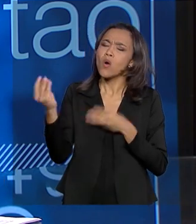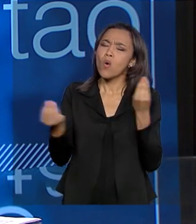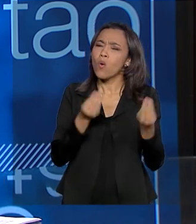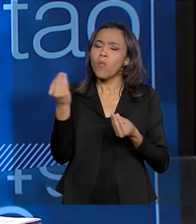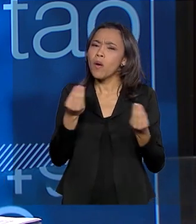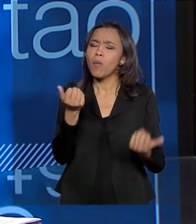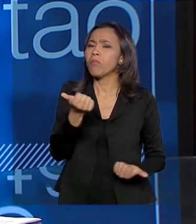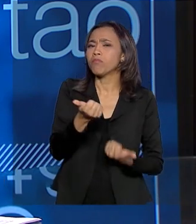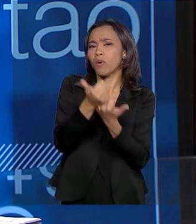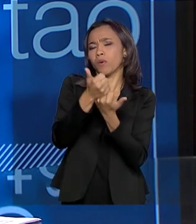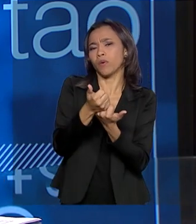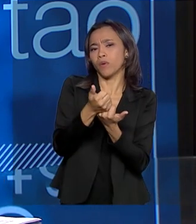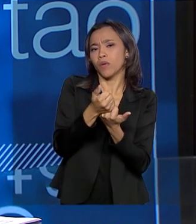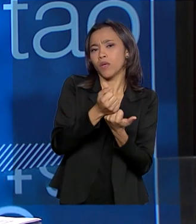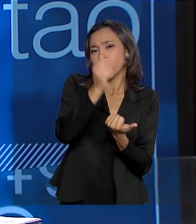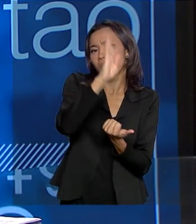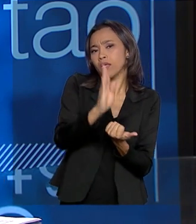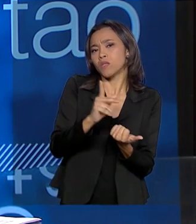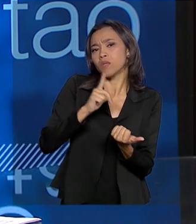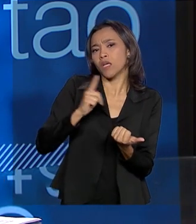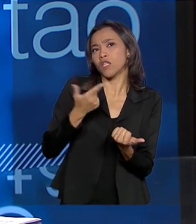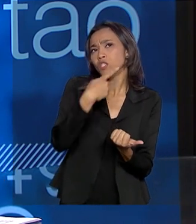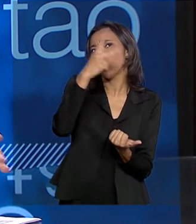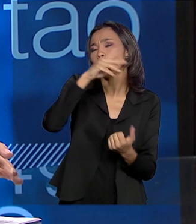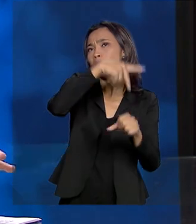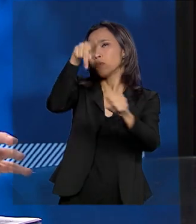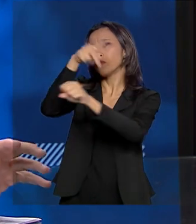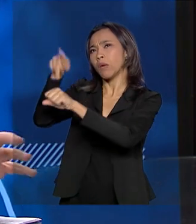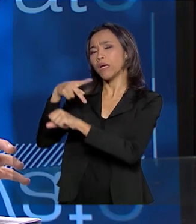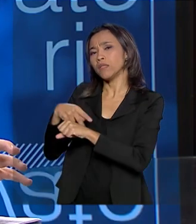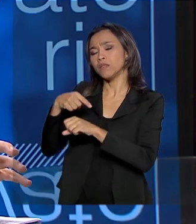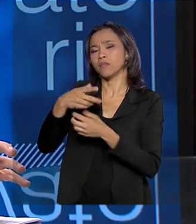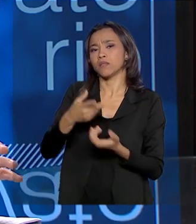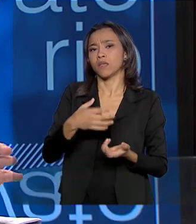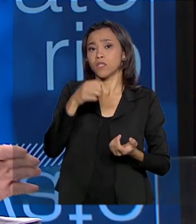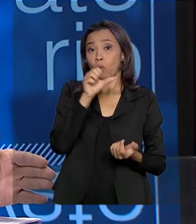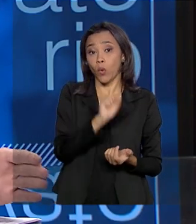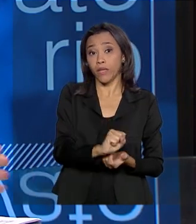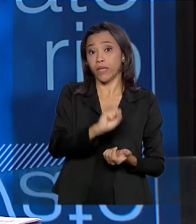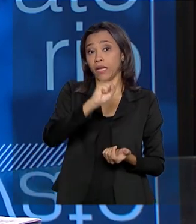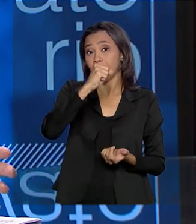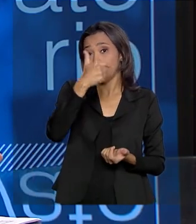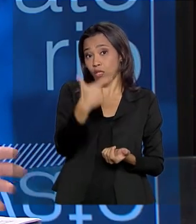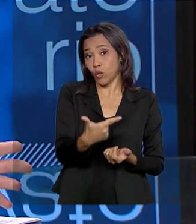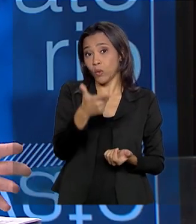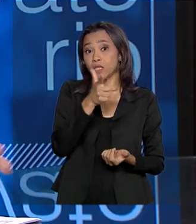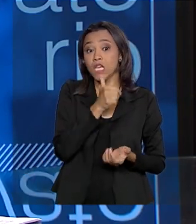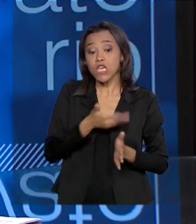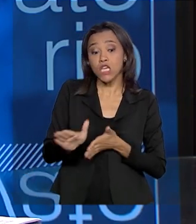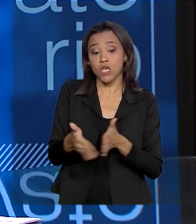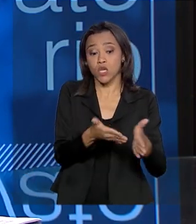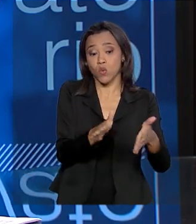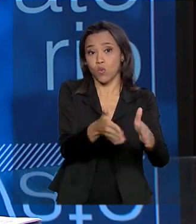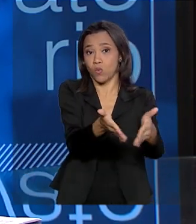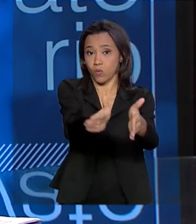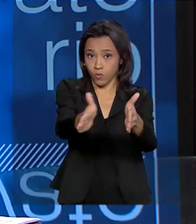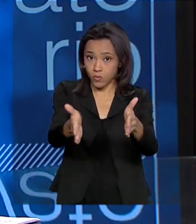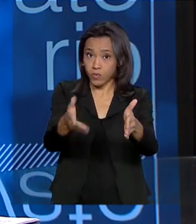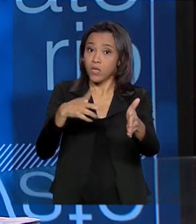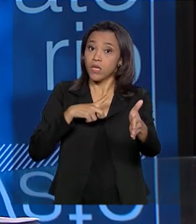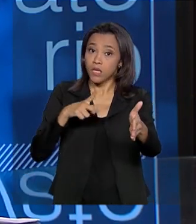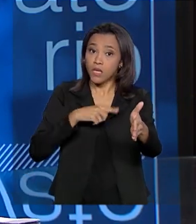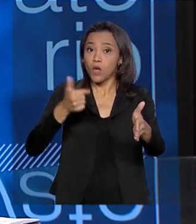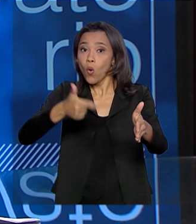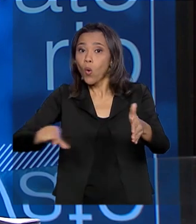que o Brasil estabelece na questão da água. São 82 rios que o Brasil divide com